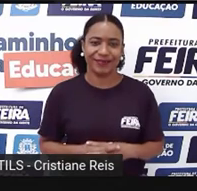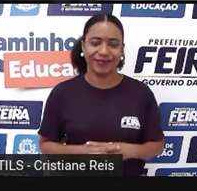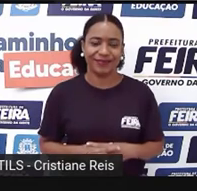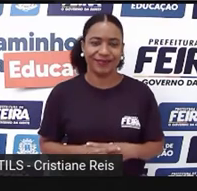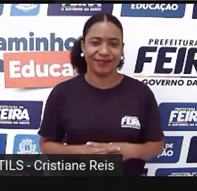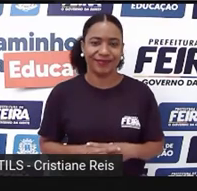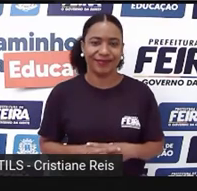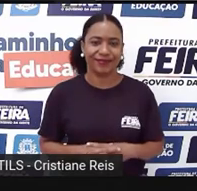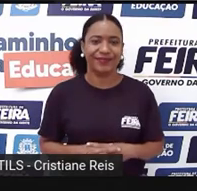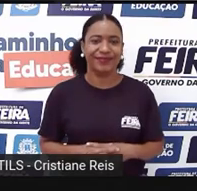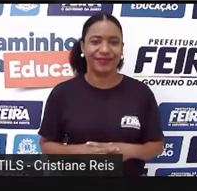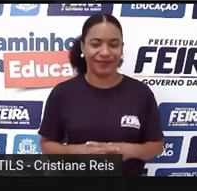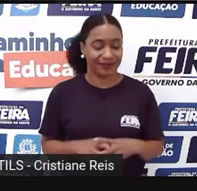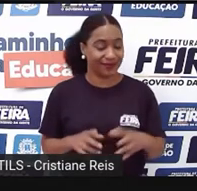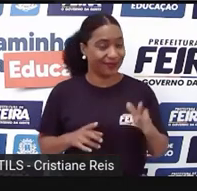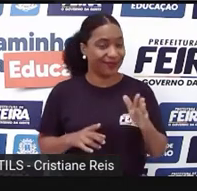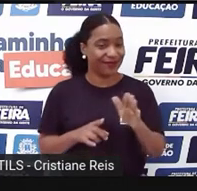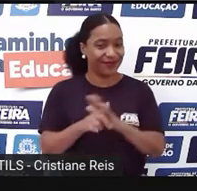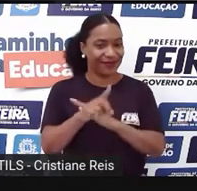Number five.